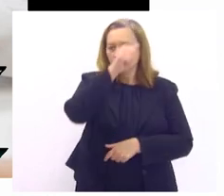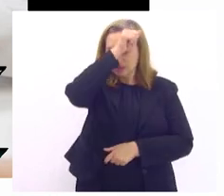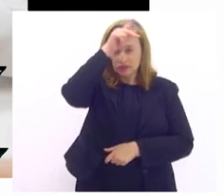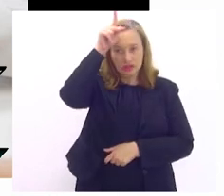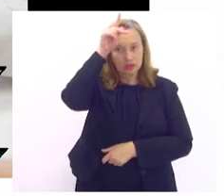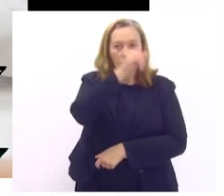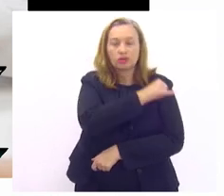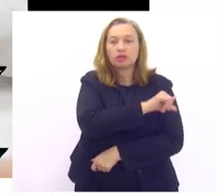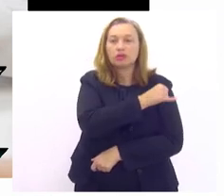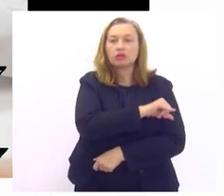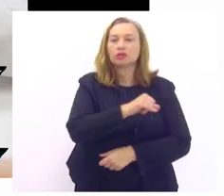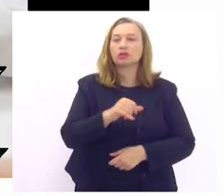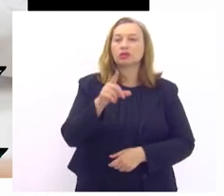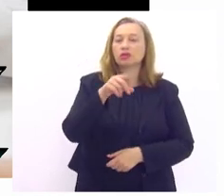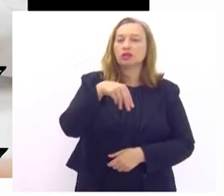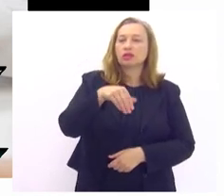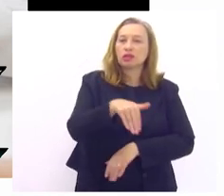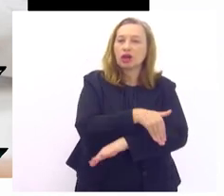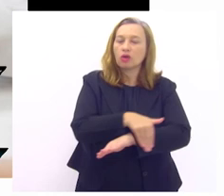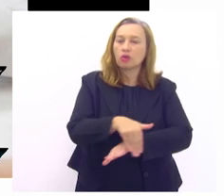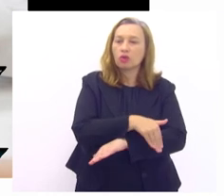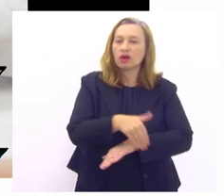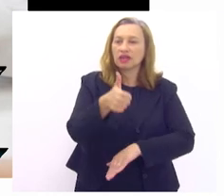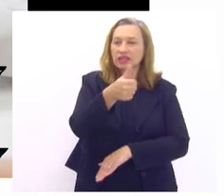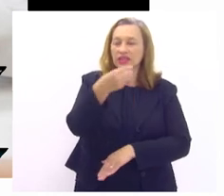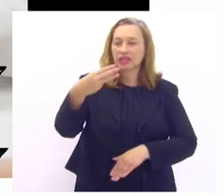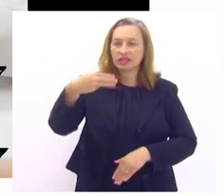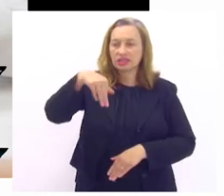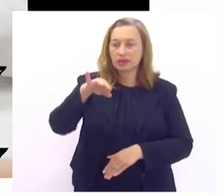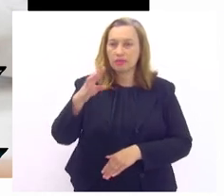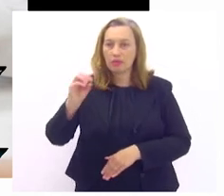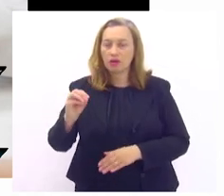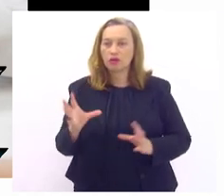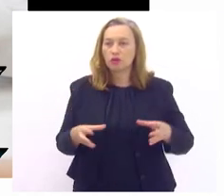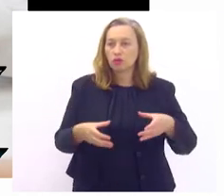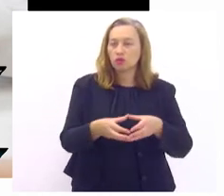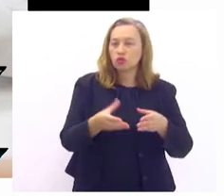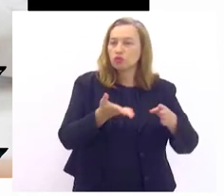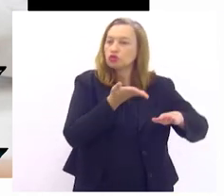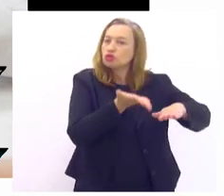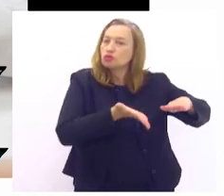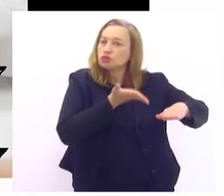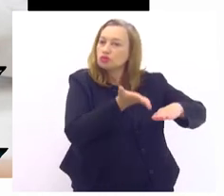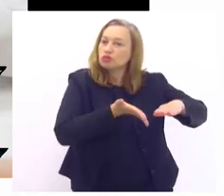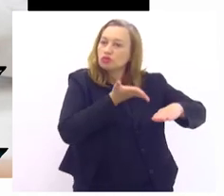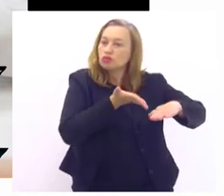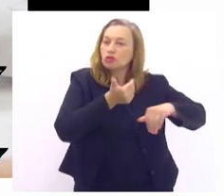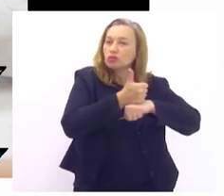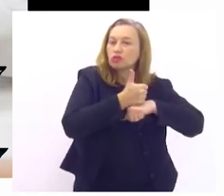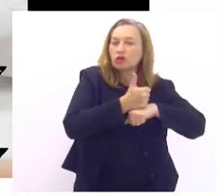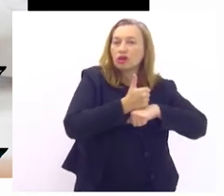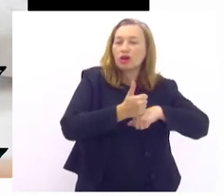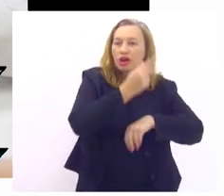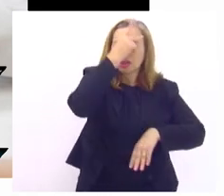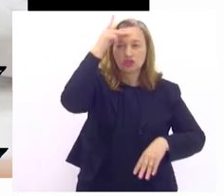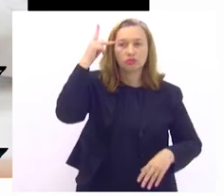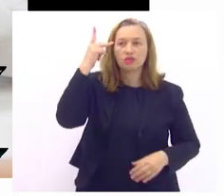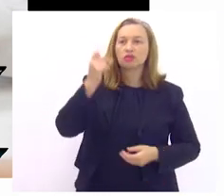Rio no PAN 13 de maio com a equipe de podólogos as pessoas elas